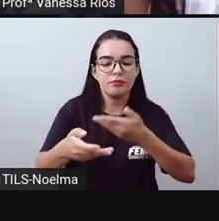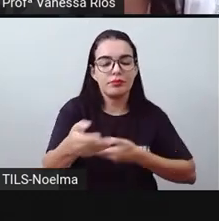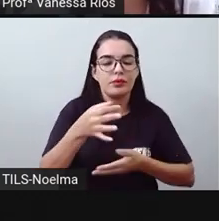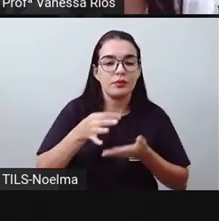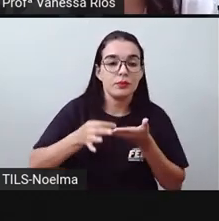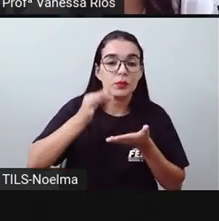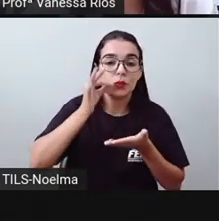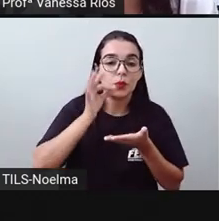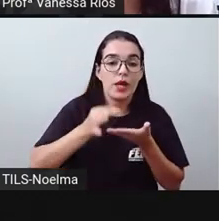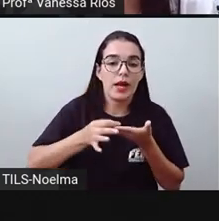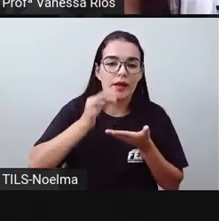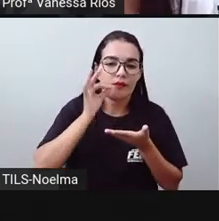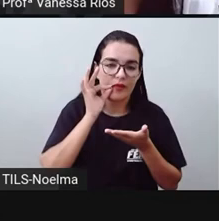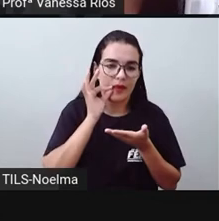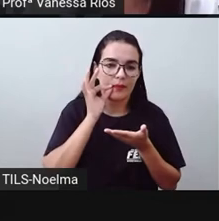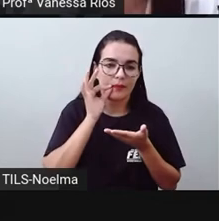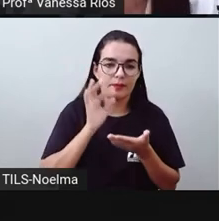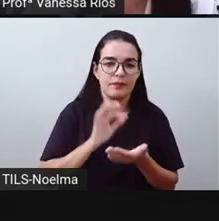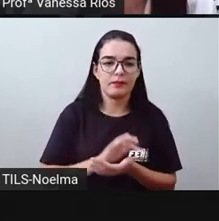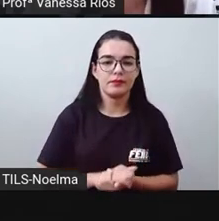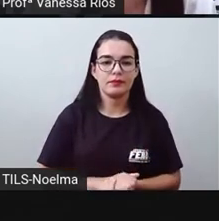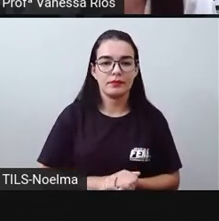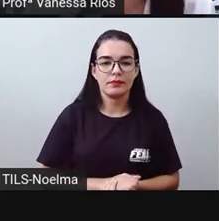A estrela do café.